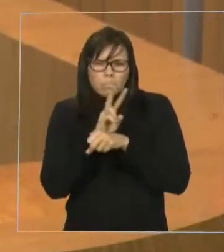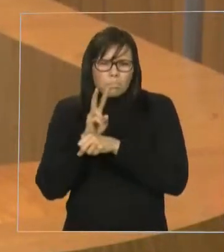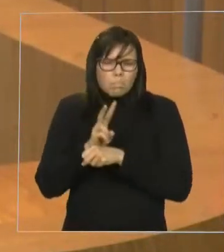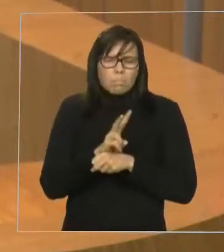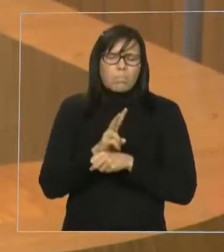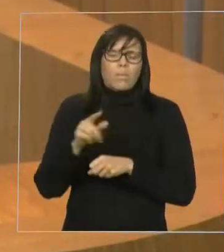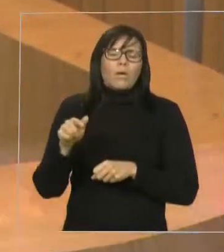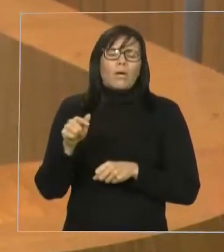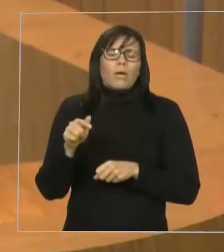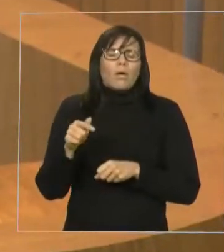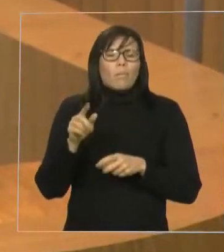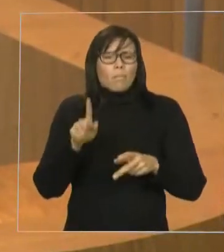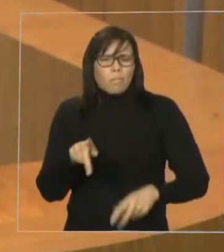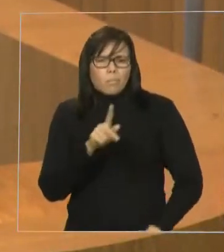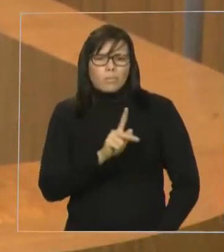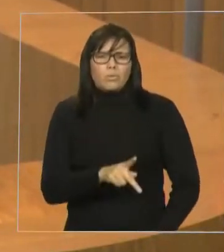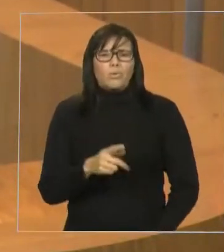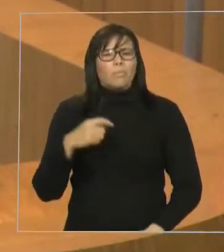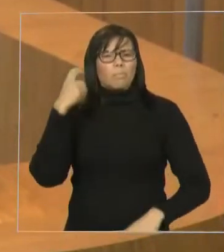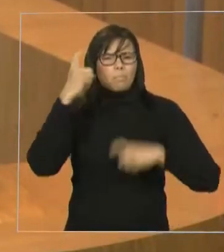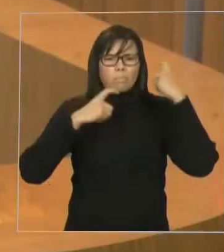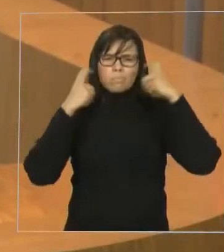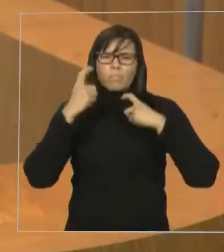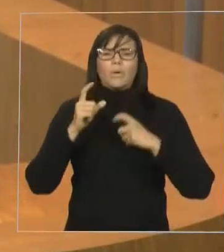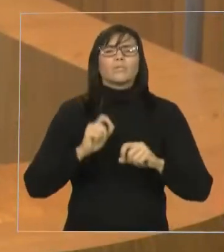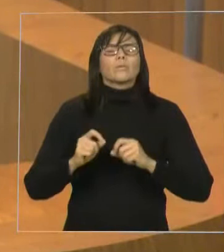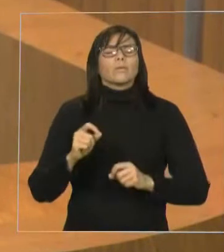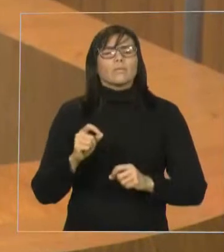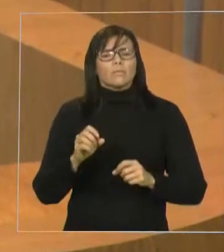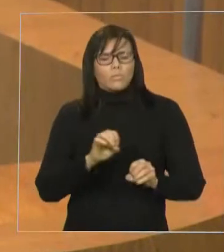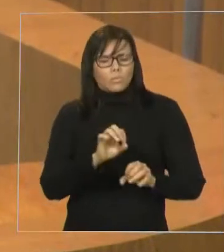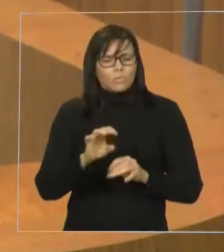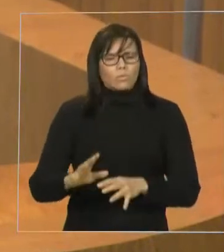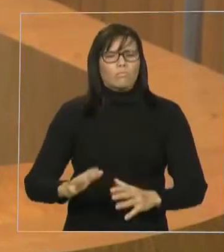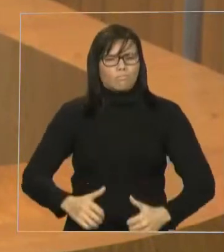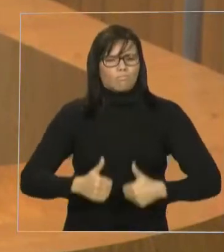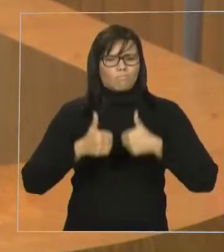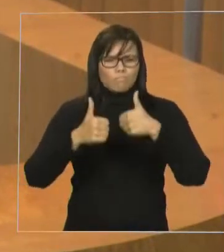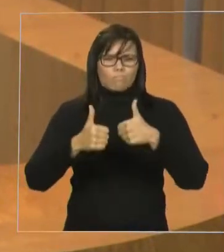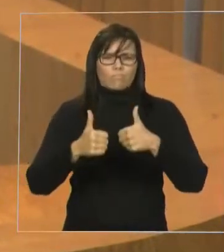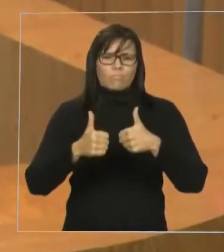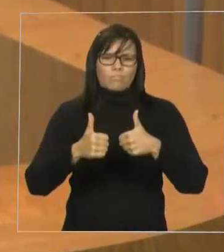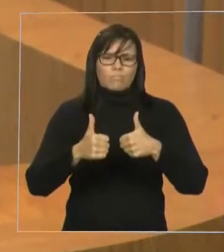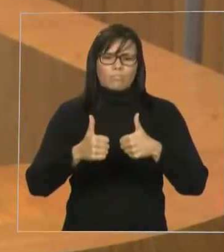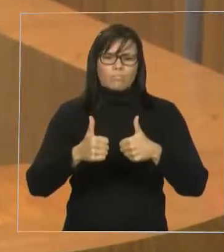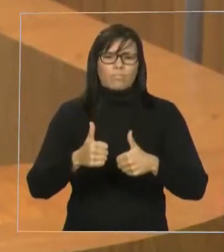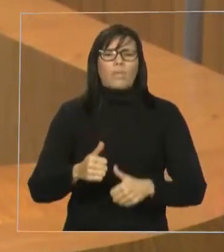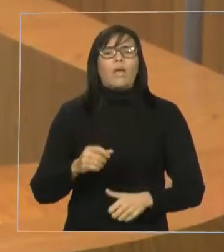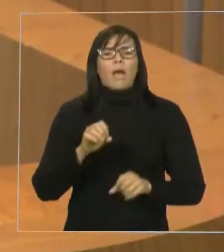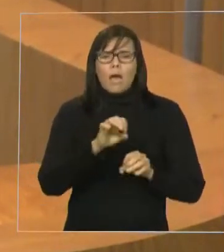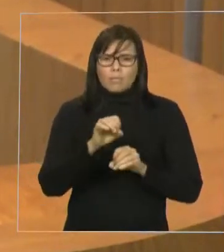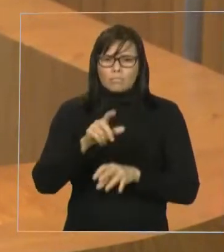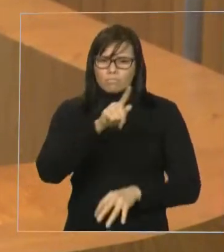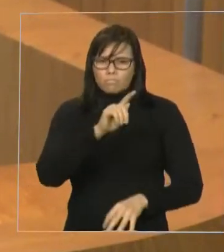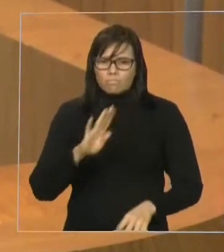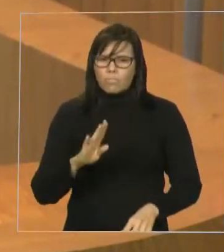com uma escola pública de qualidade, com uma educação pública de qualidade. mas a bonificação